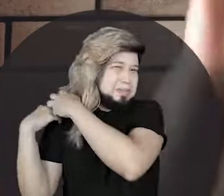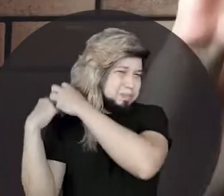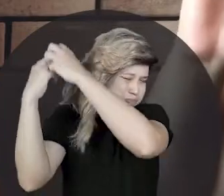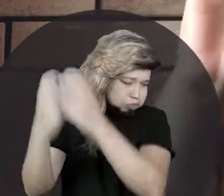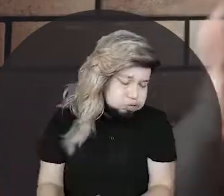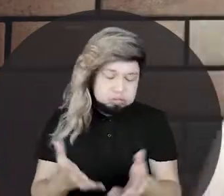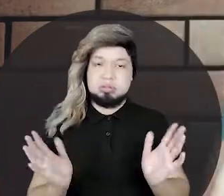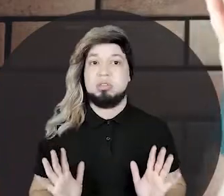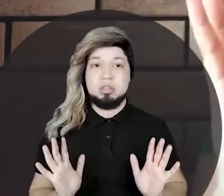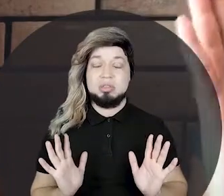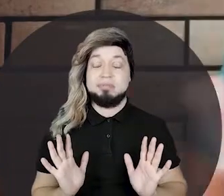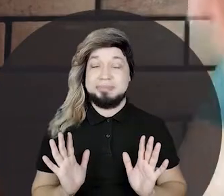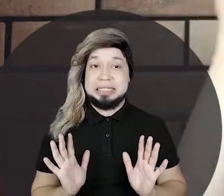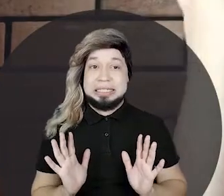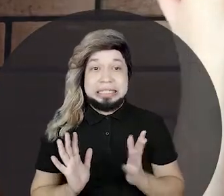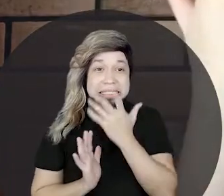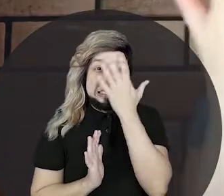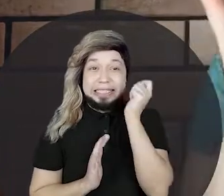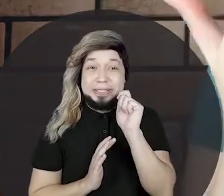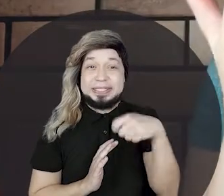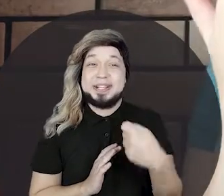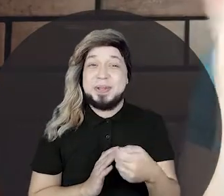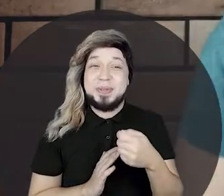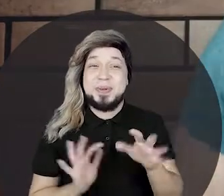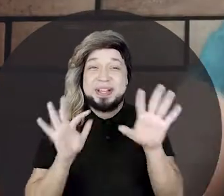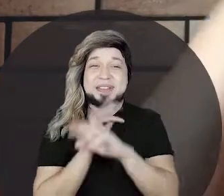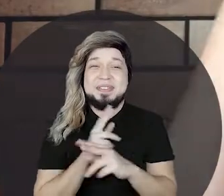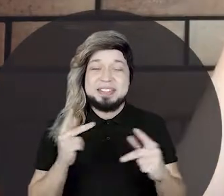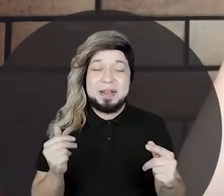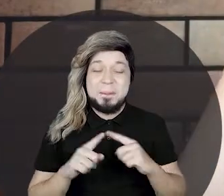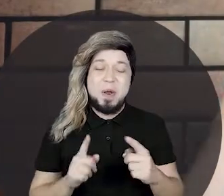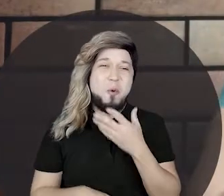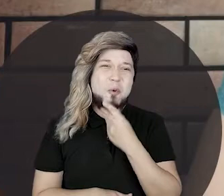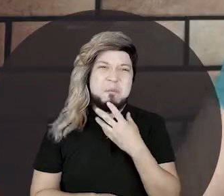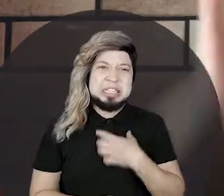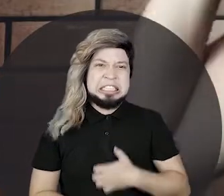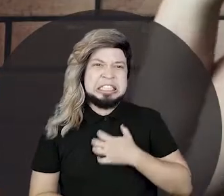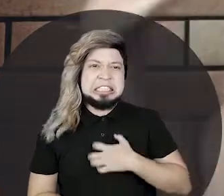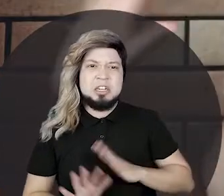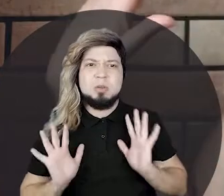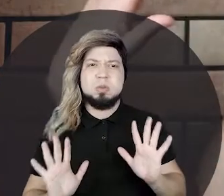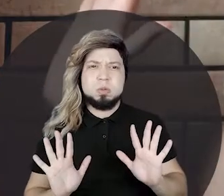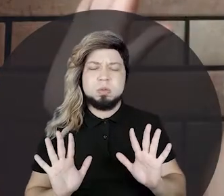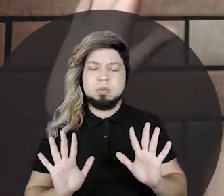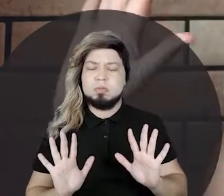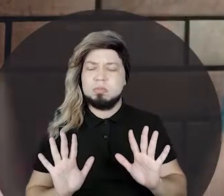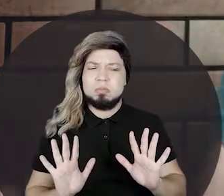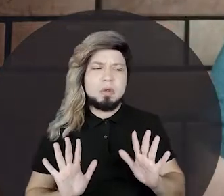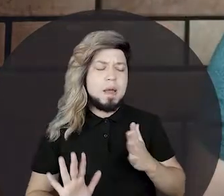jumento burro. Sei lá o que era aquele, já não sei mais nem qual era o nome do bicho. Eu sei que ele já tava tão indignado. disse, eu, peraí.